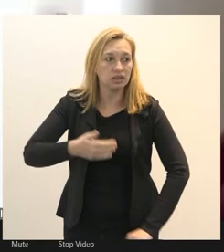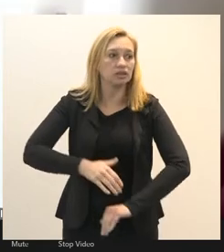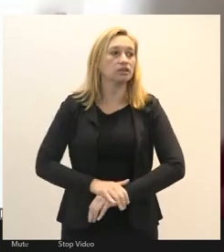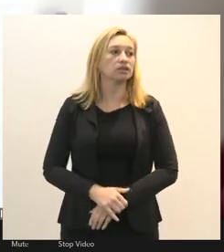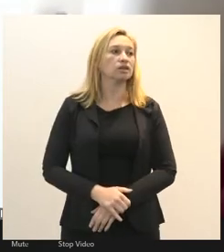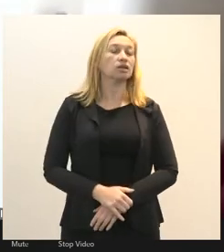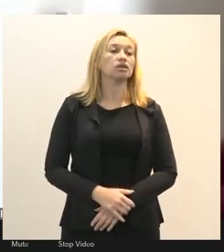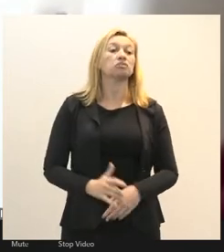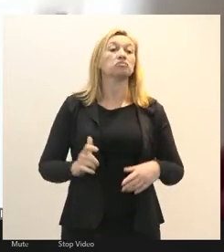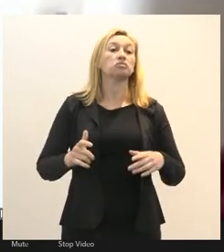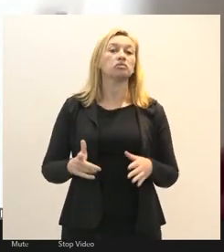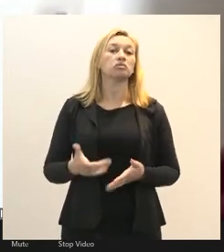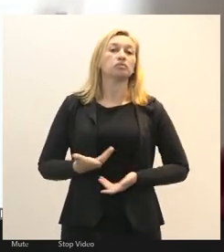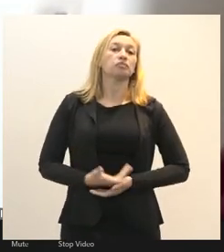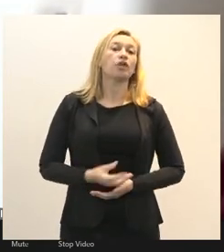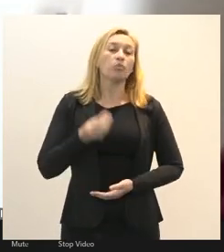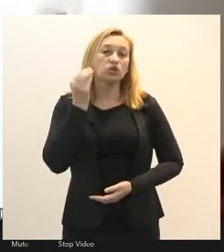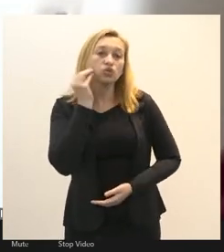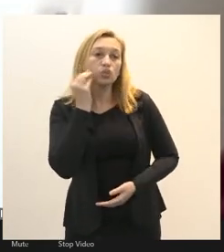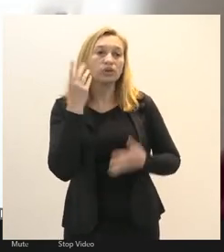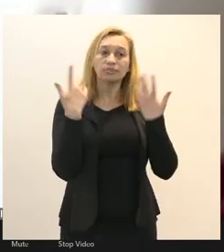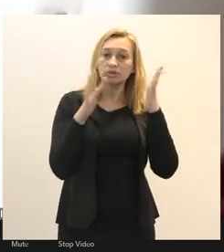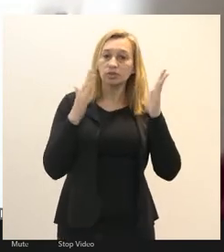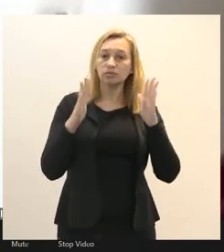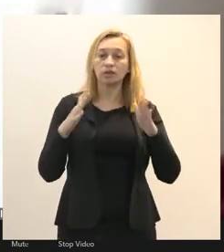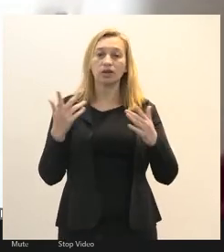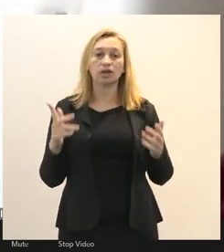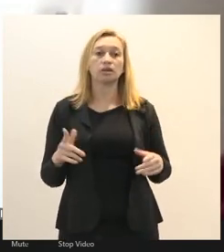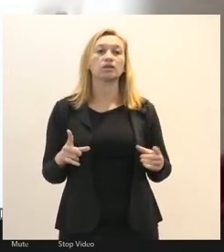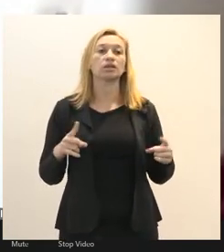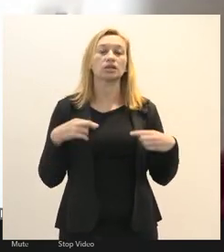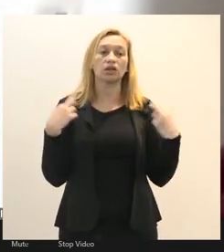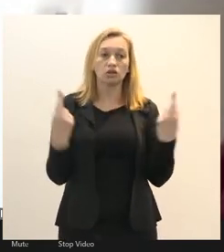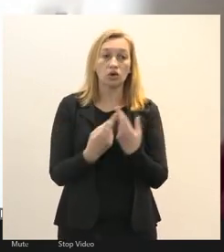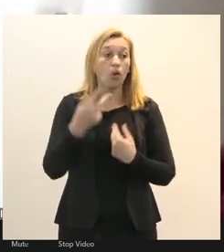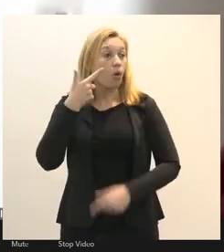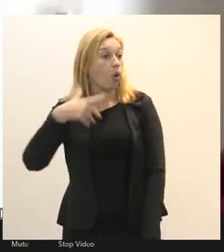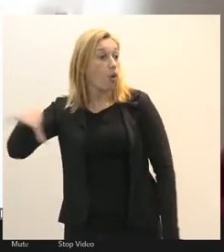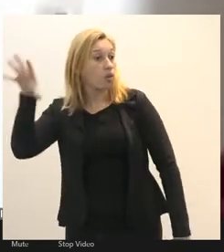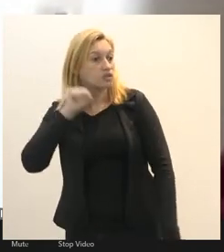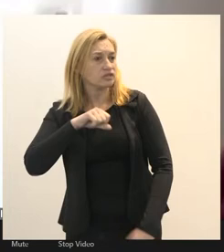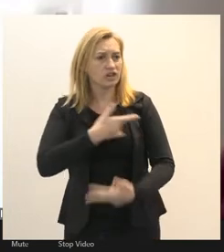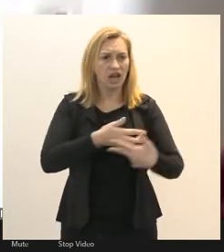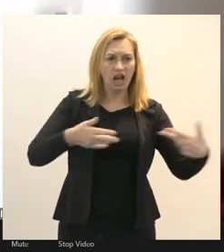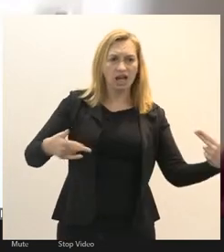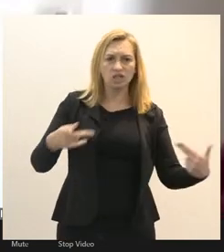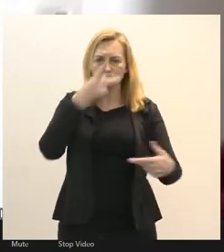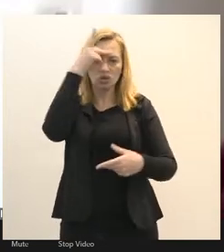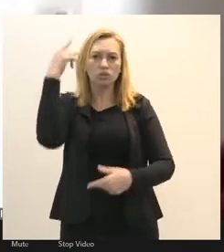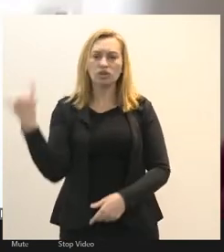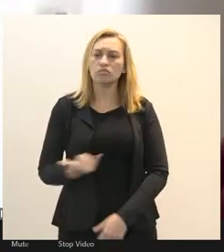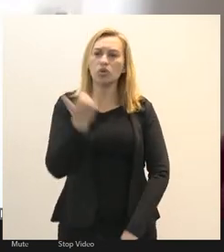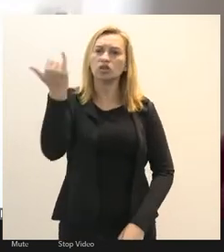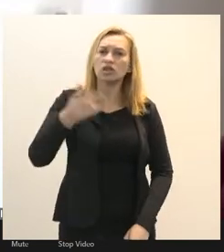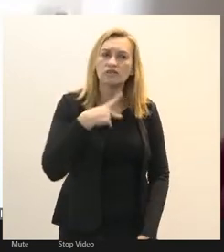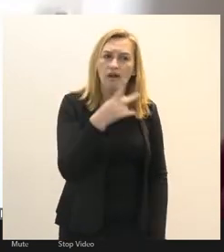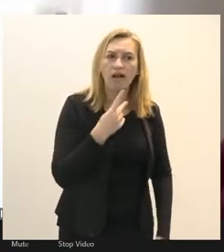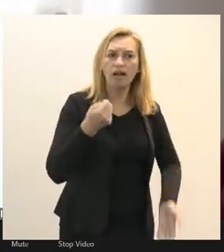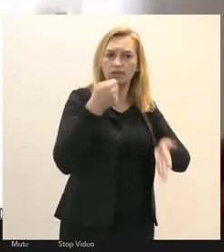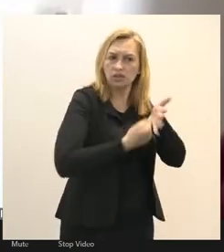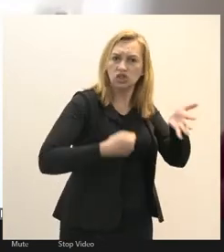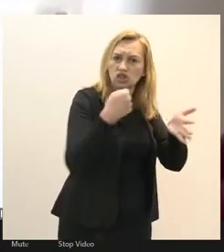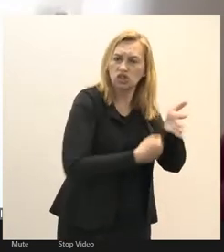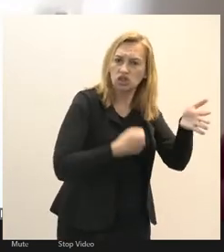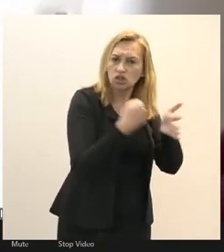espaço parabenizar por esse evento tenho ouvido muitas falas importantes hoje aqui de contribuição para resistência contra